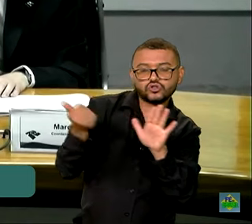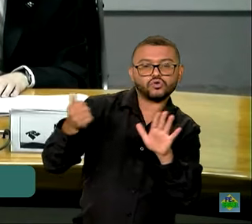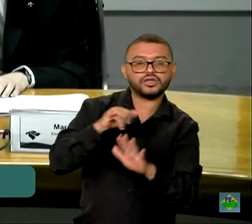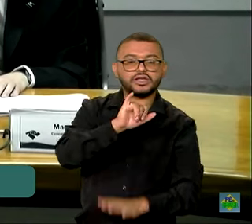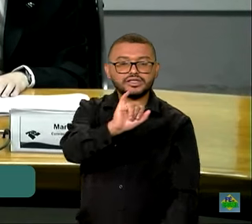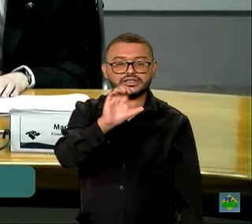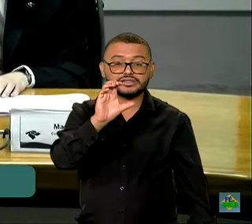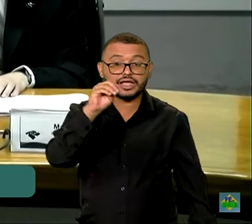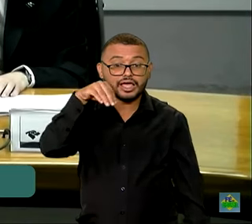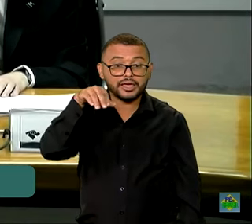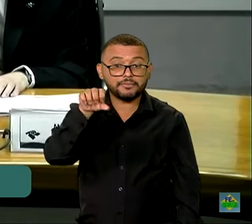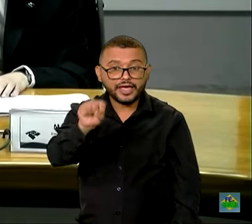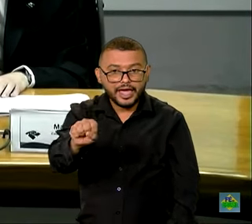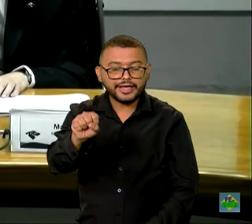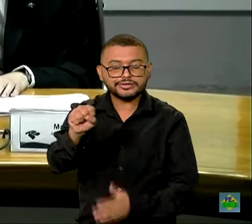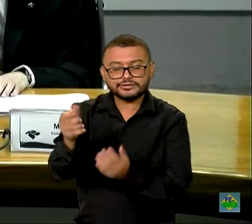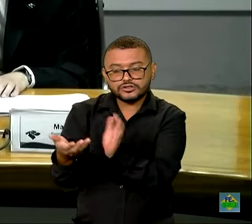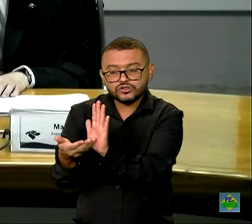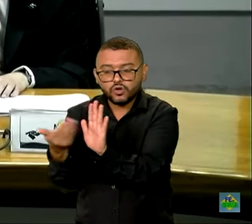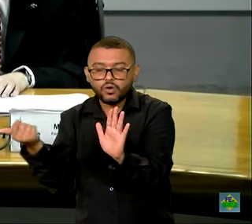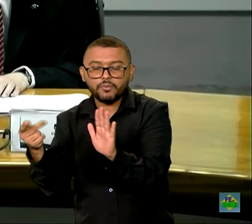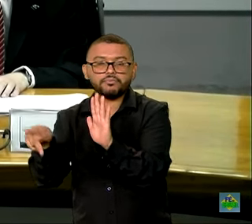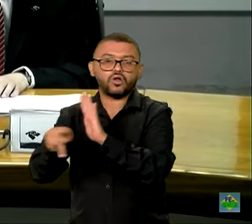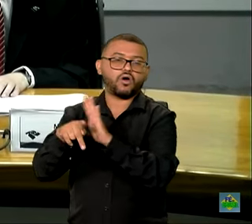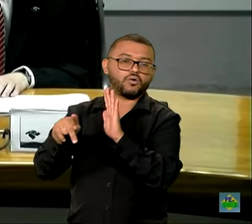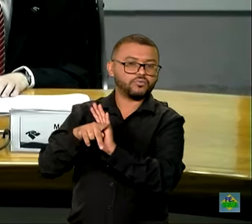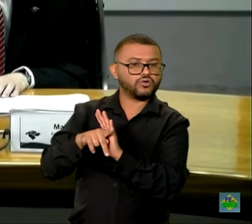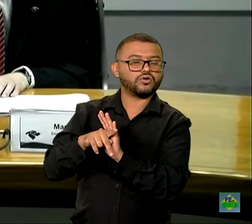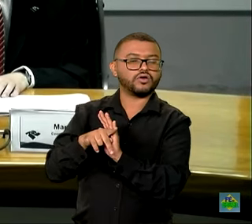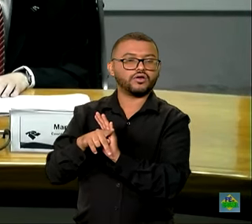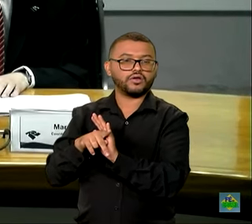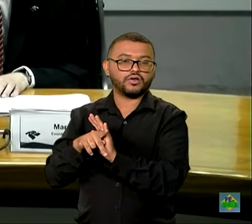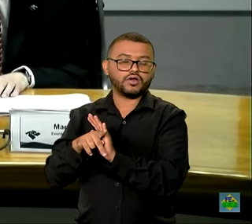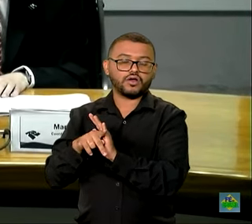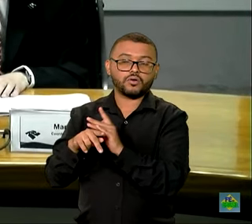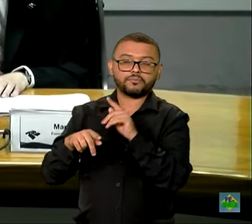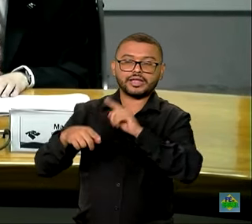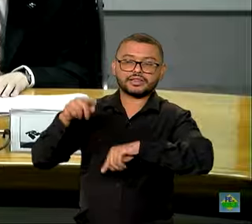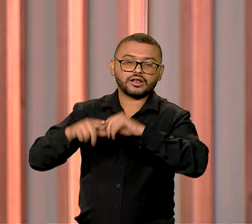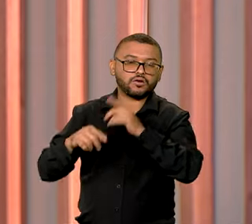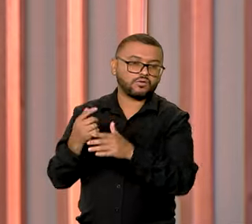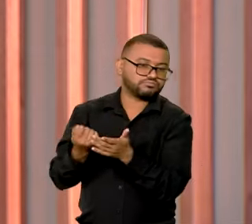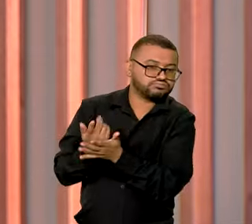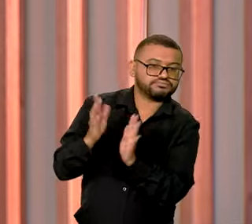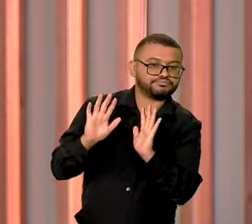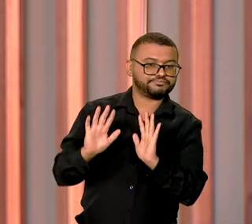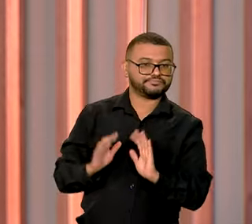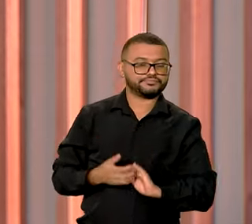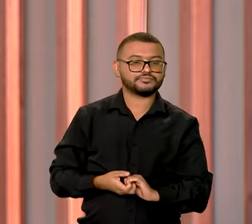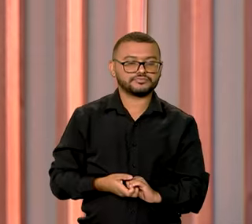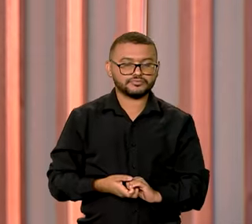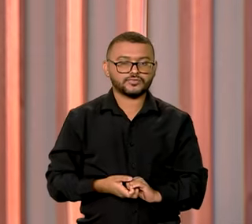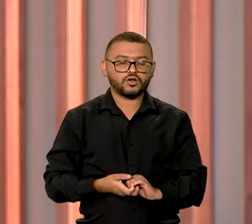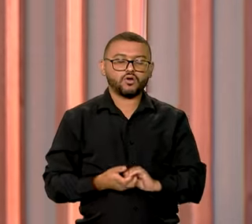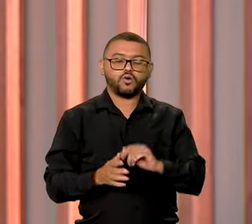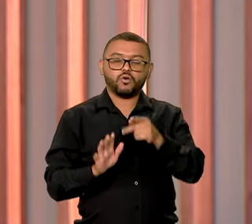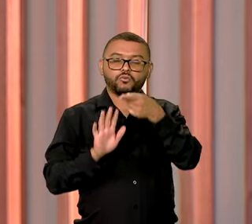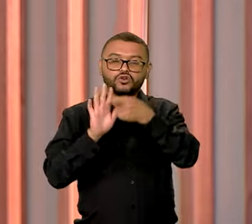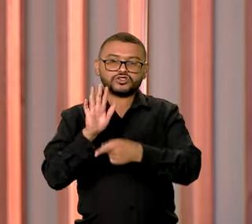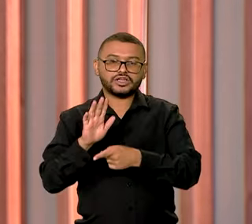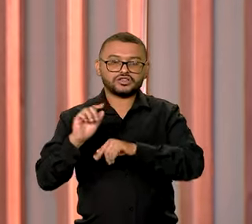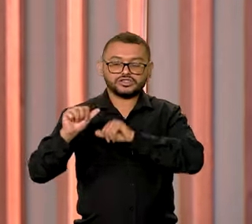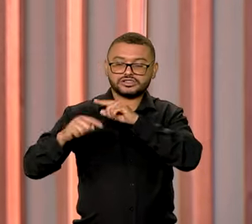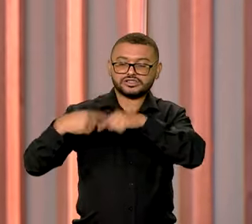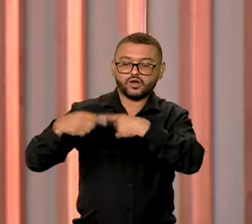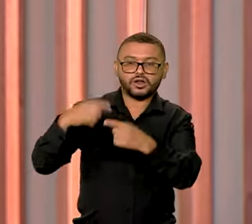ICMS na base dos produtos adquiridos. E o programa Desenrola